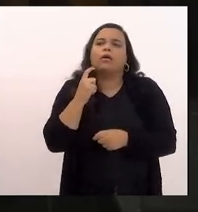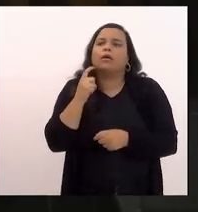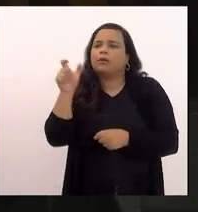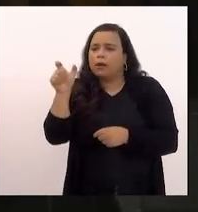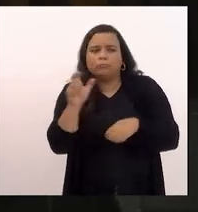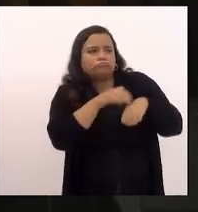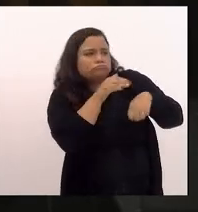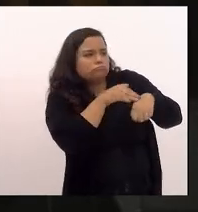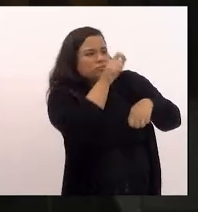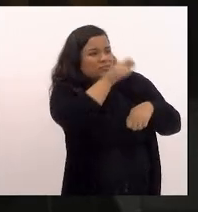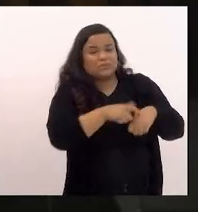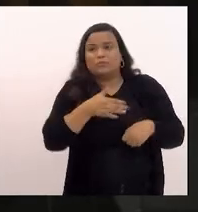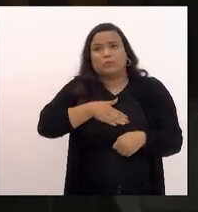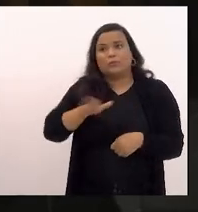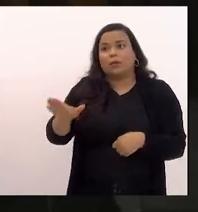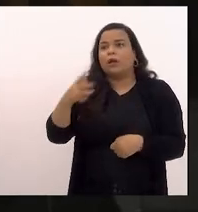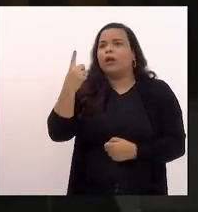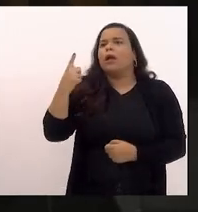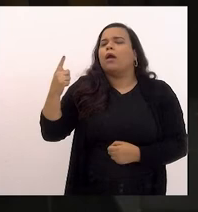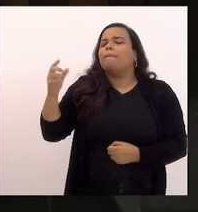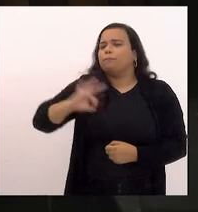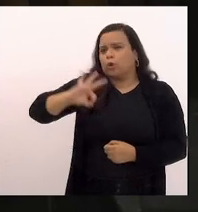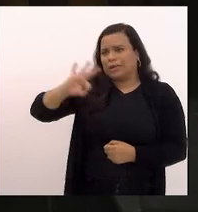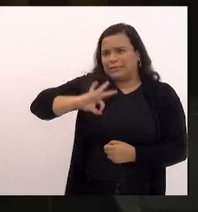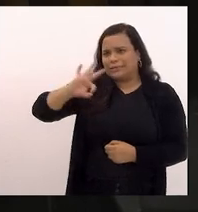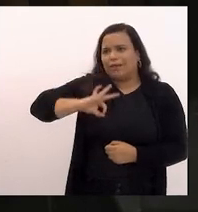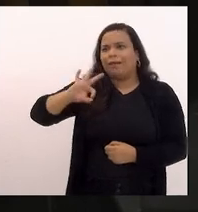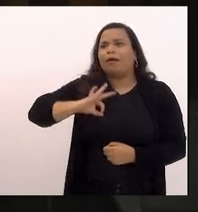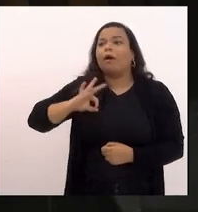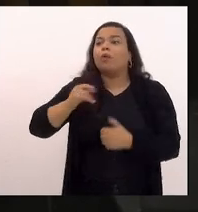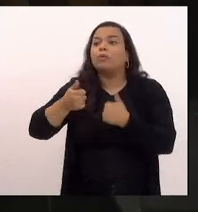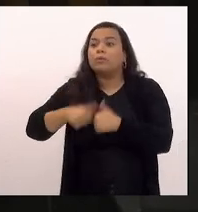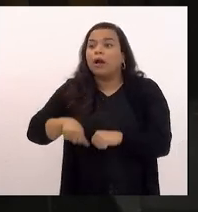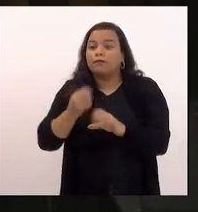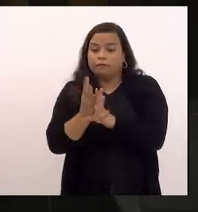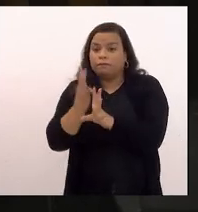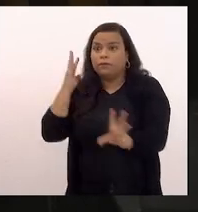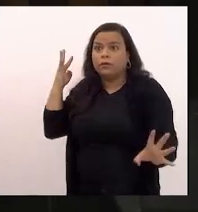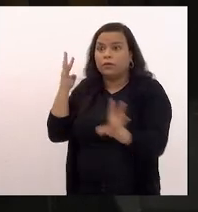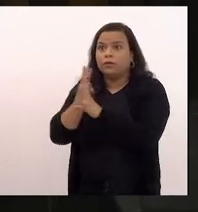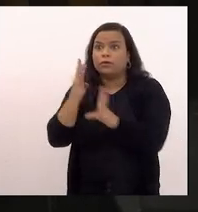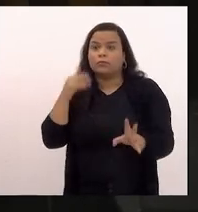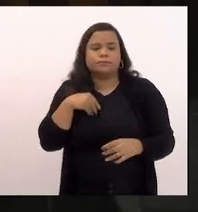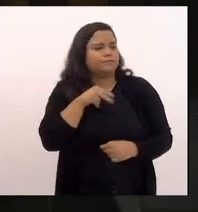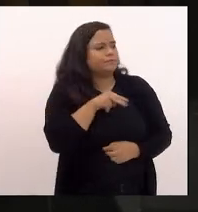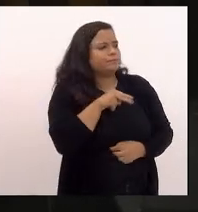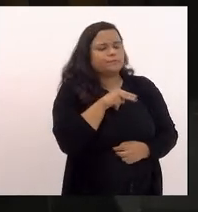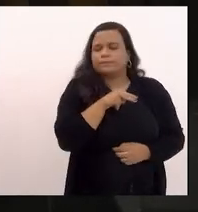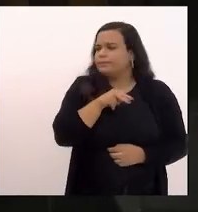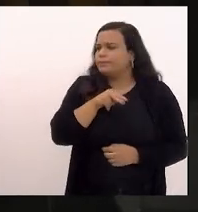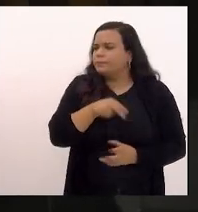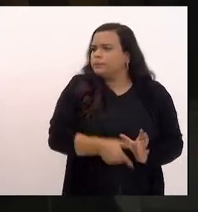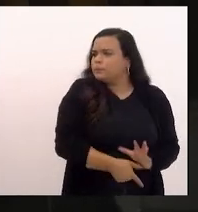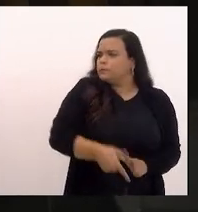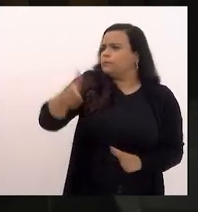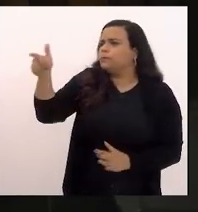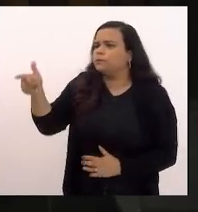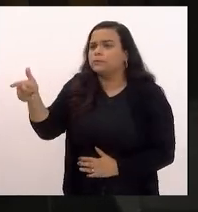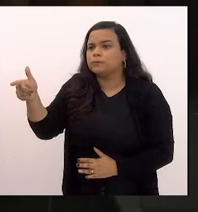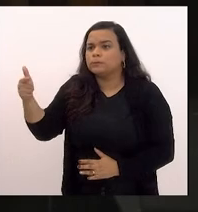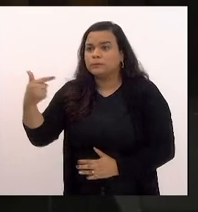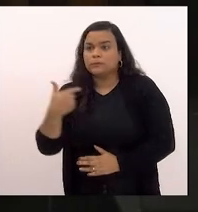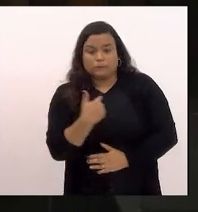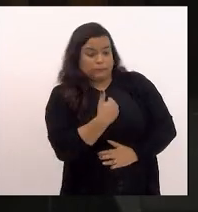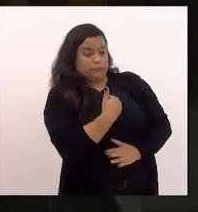um policial a paisana que estava na fila puxou a arma e apontou para o peito de Tiago de Iago